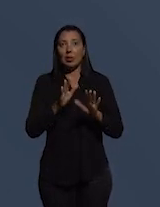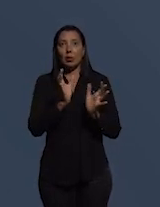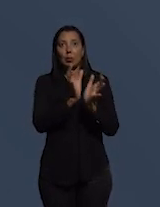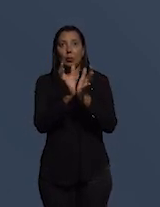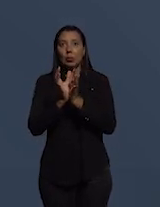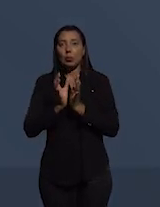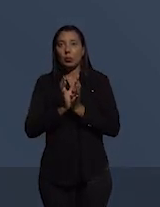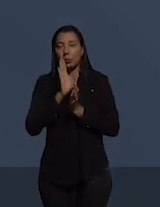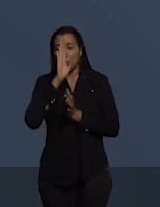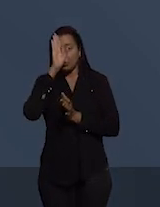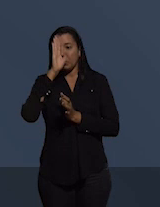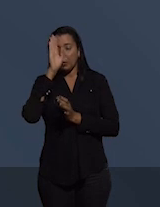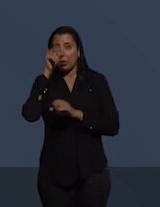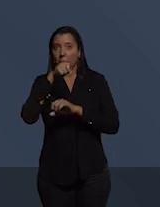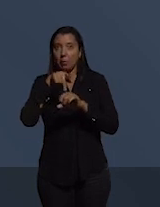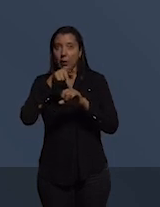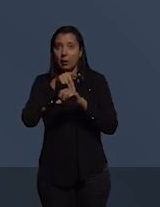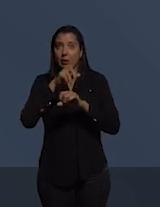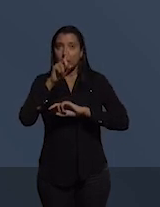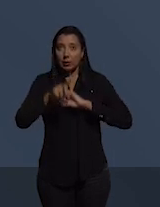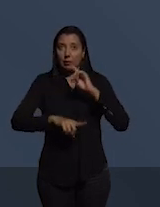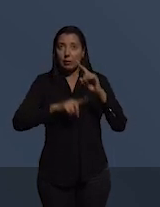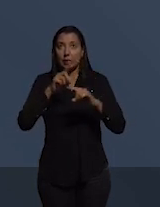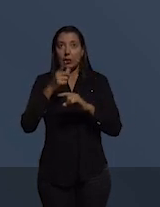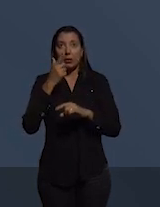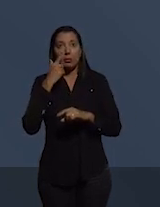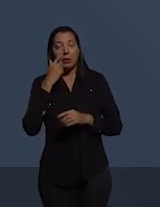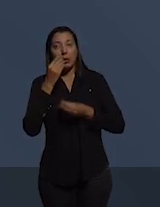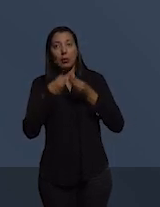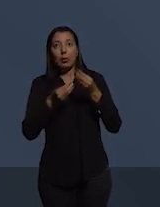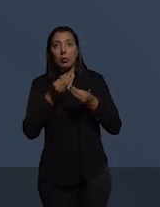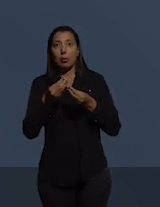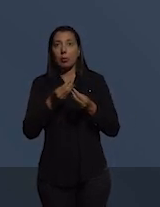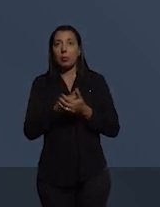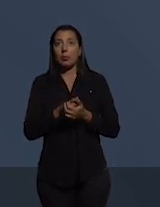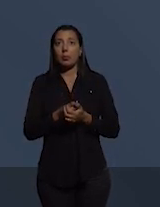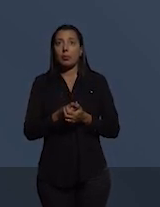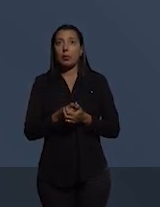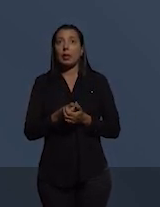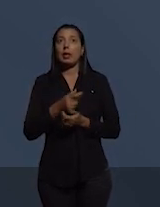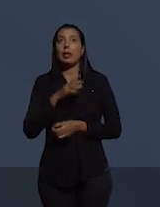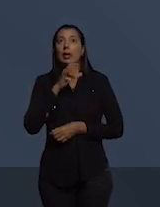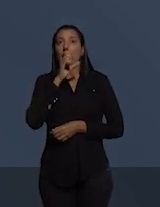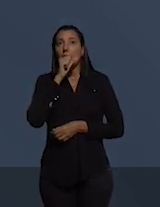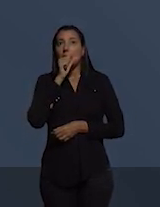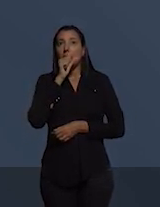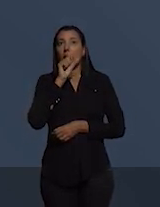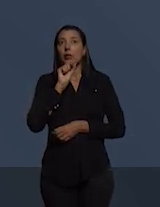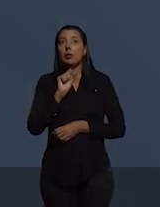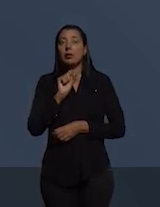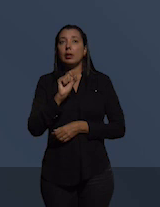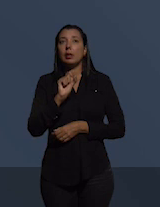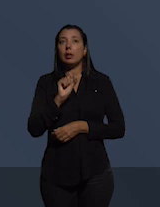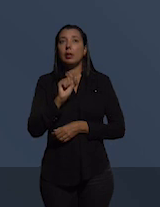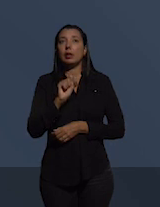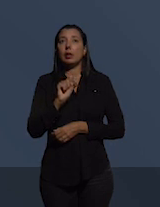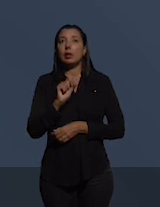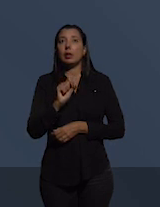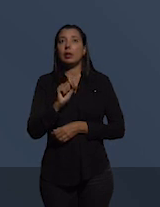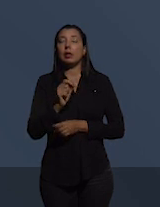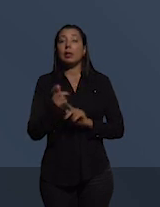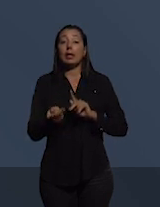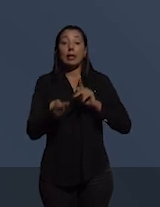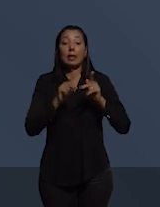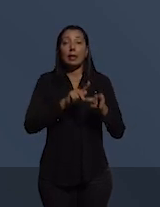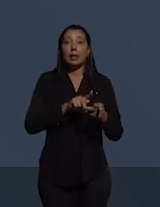dos principais países mais avançados a língua que vocês veem em laranja que é transversal